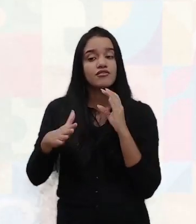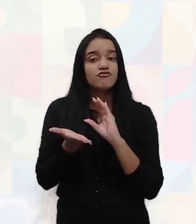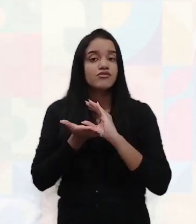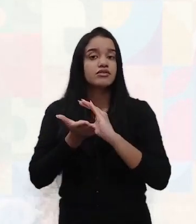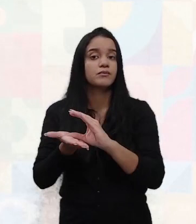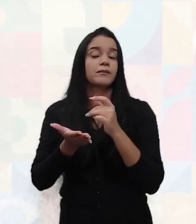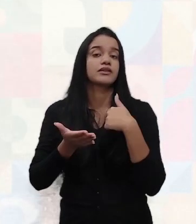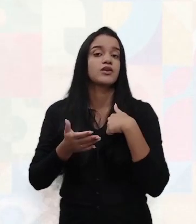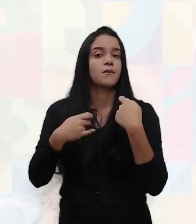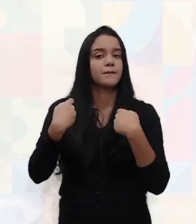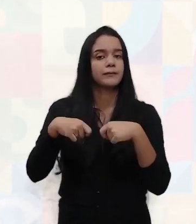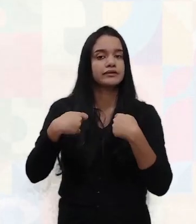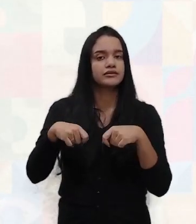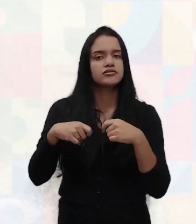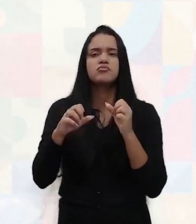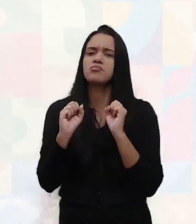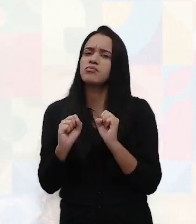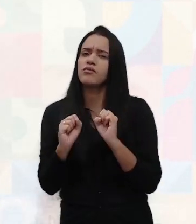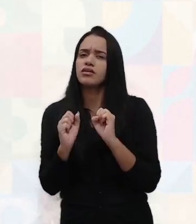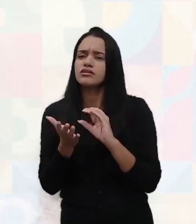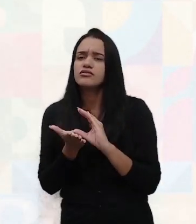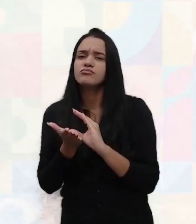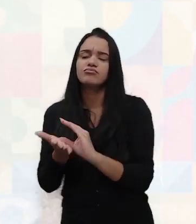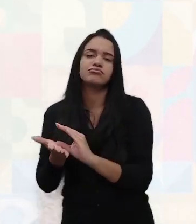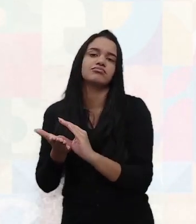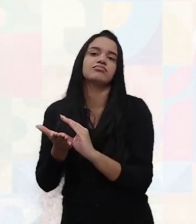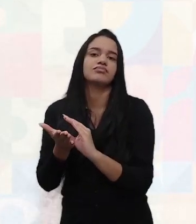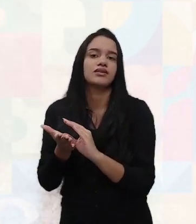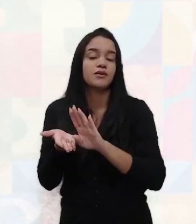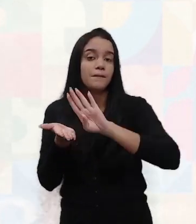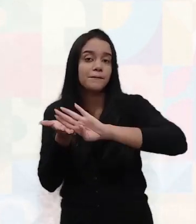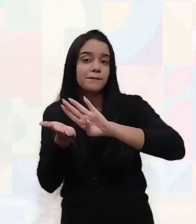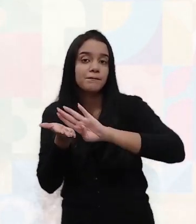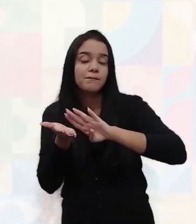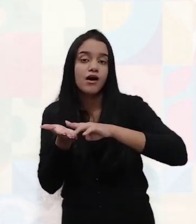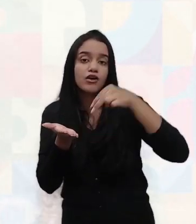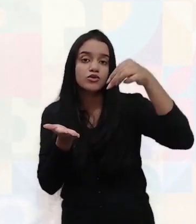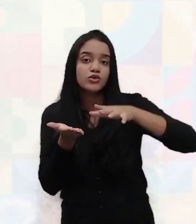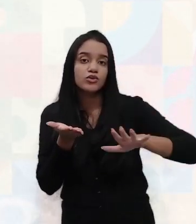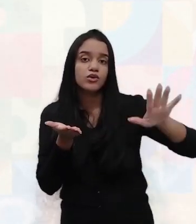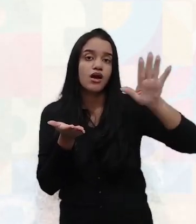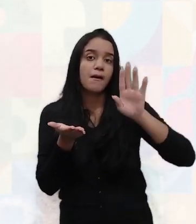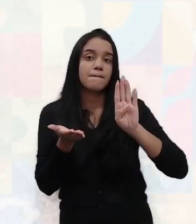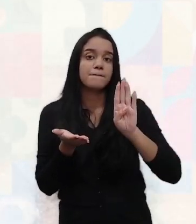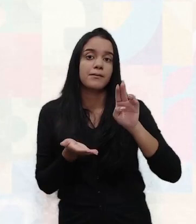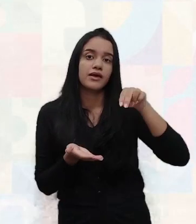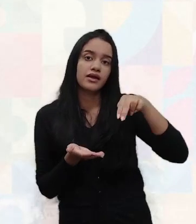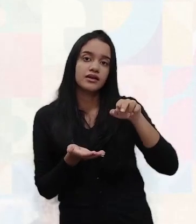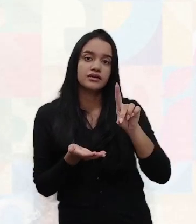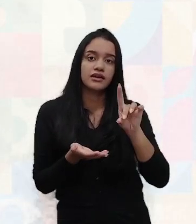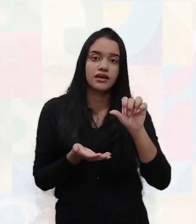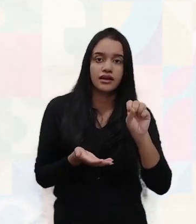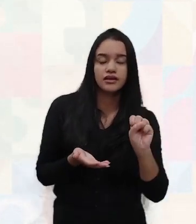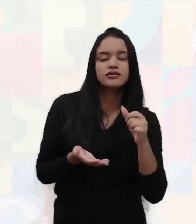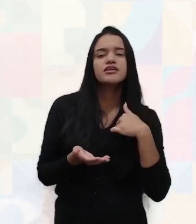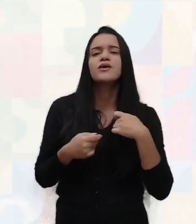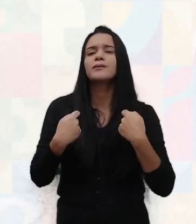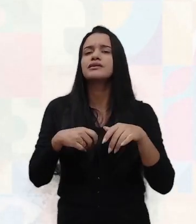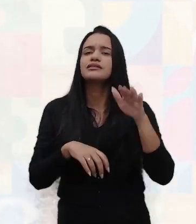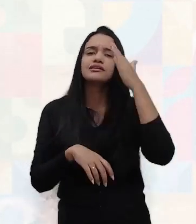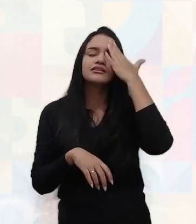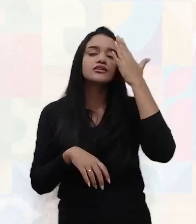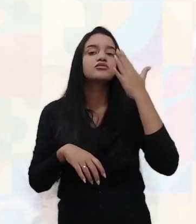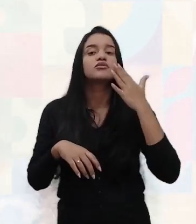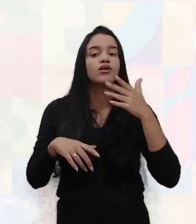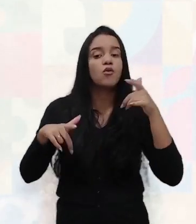preciso recorrer. Pode ser um investimento bancário, o Banco do Nordeste, o BNDES. Eu preciso entender aonde